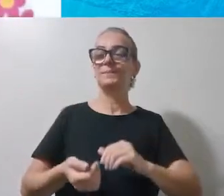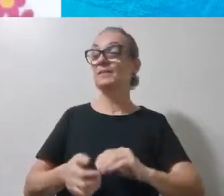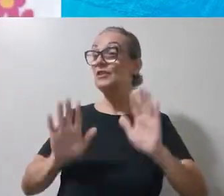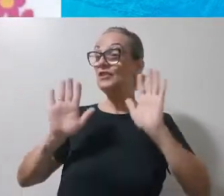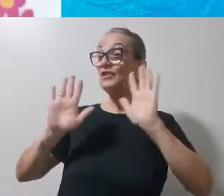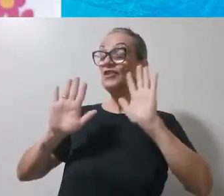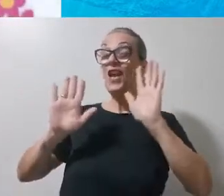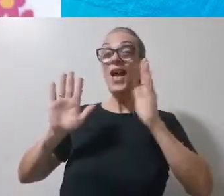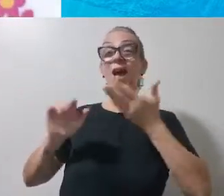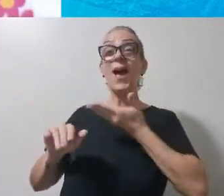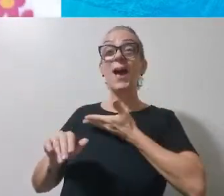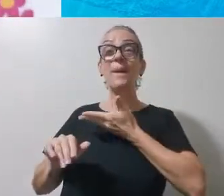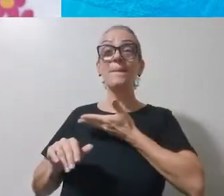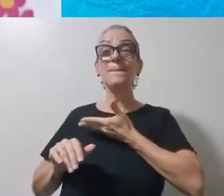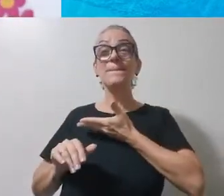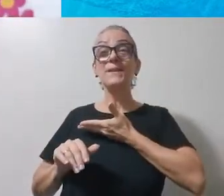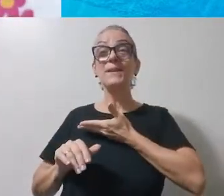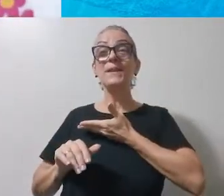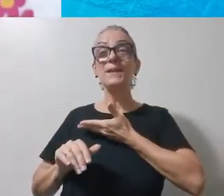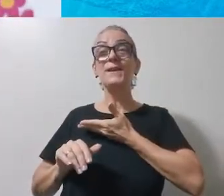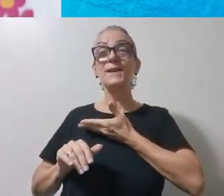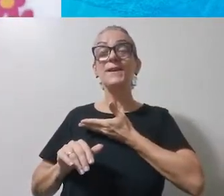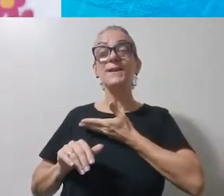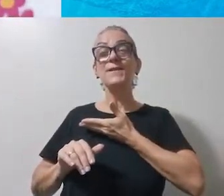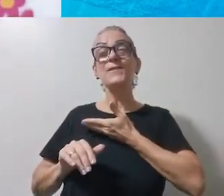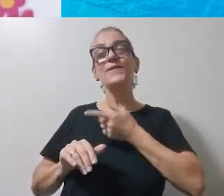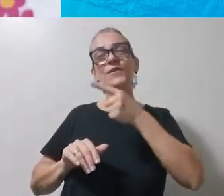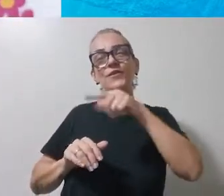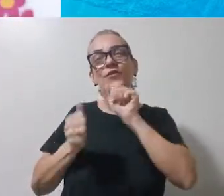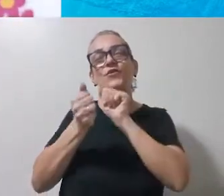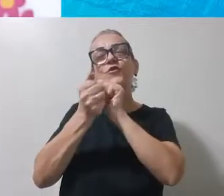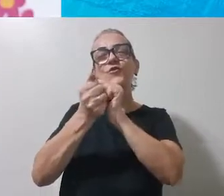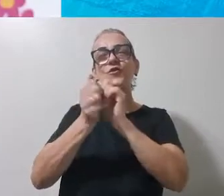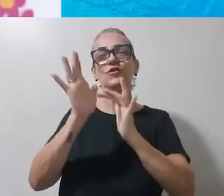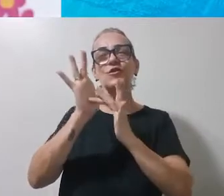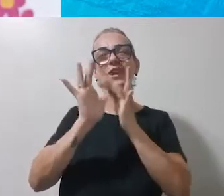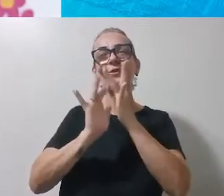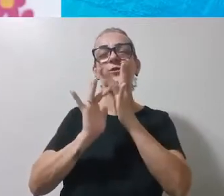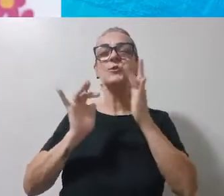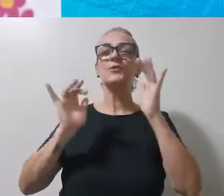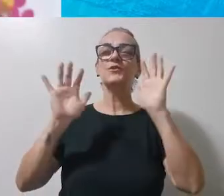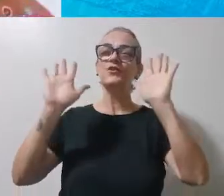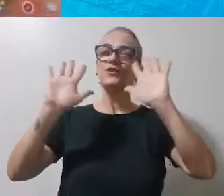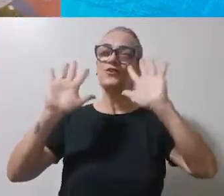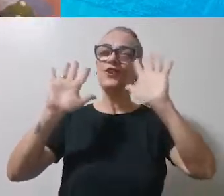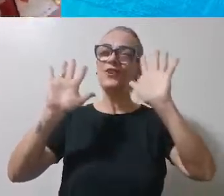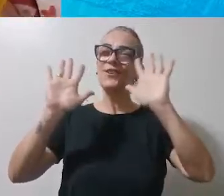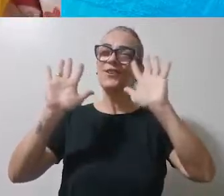Tchau, amigos. E fiquem com Jesus. Tchau, tchau.